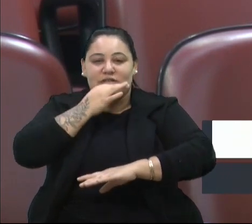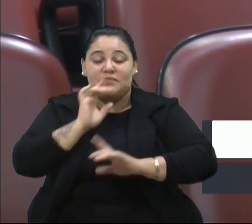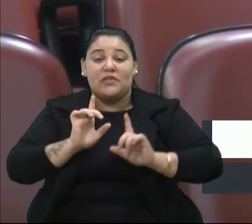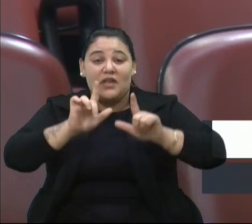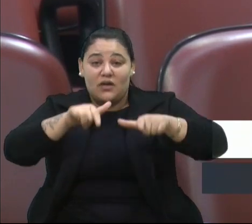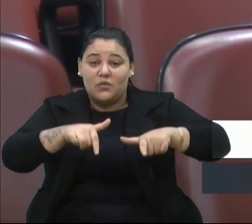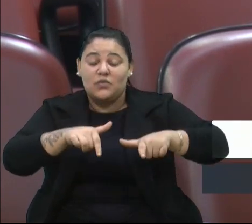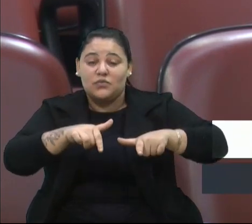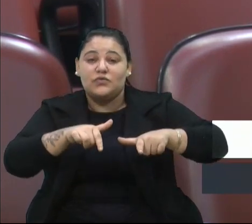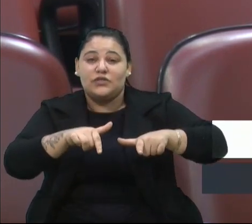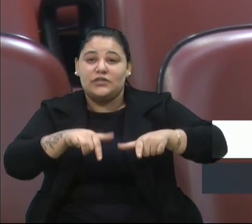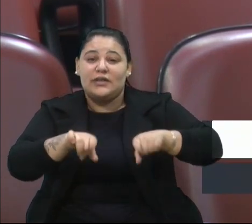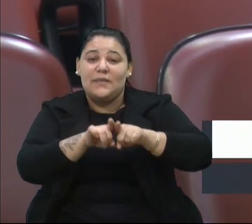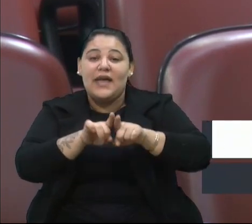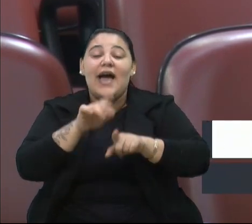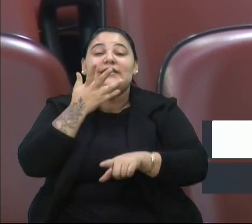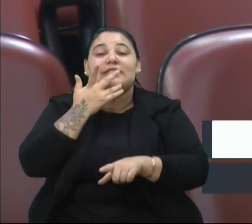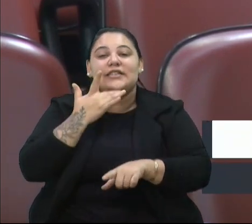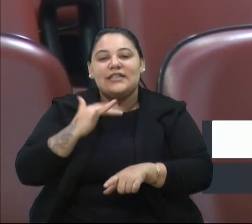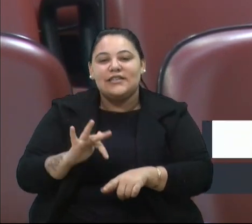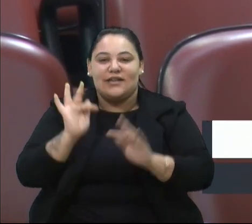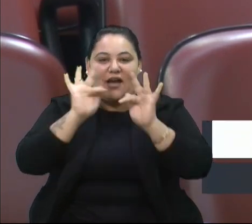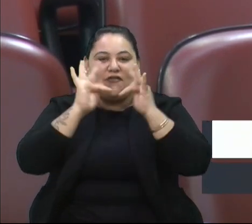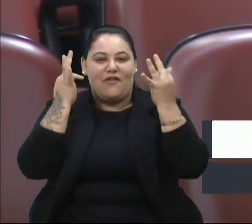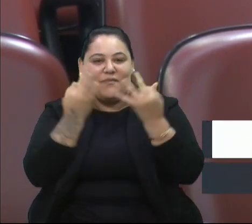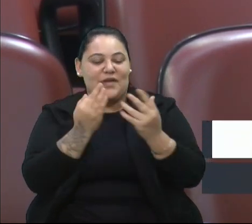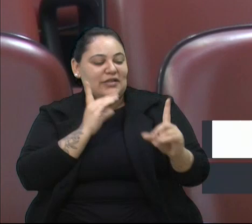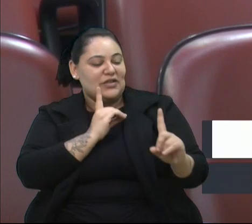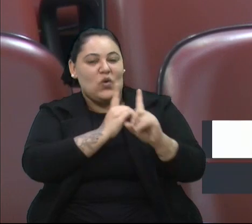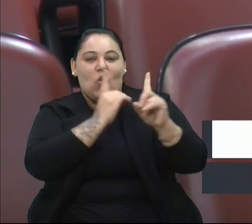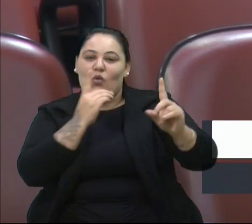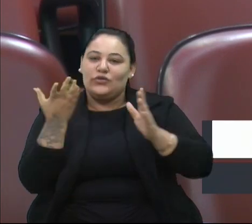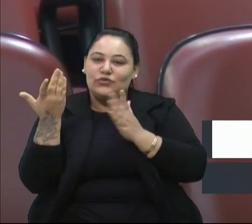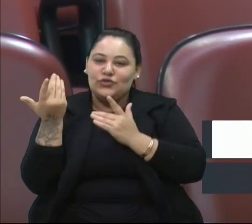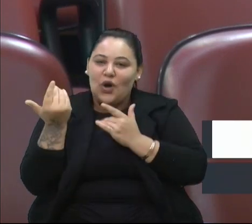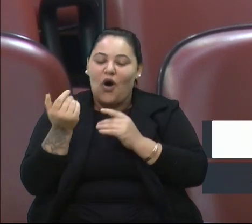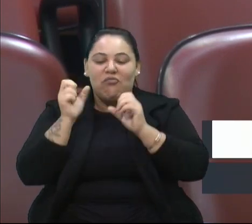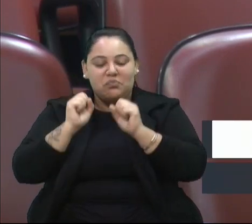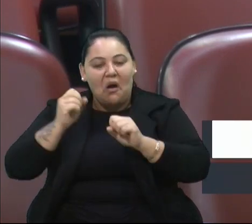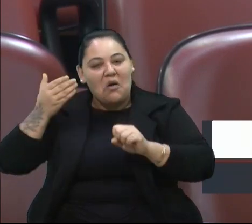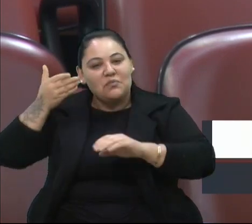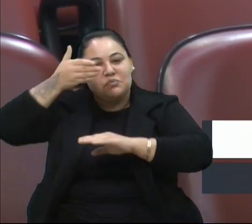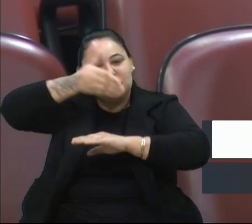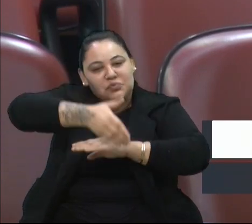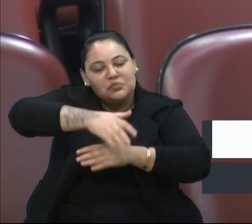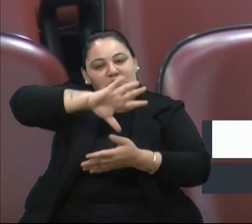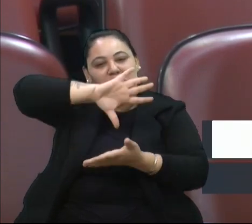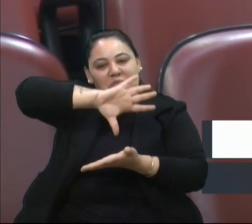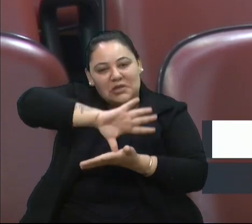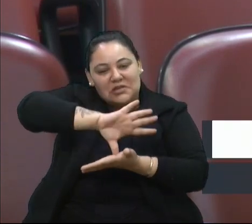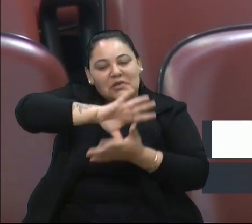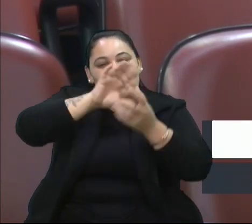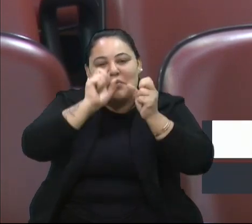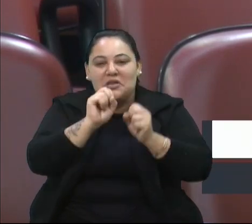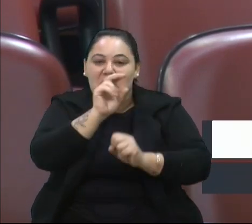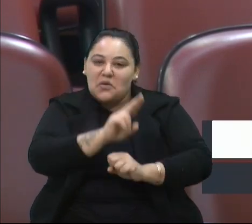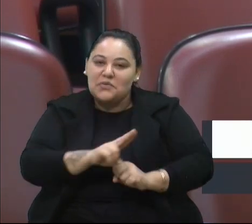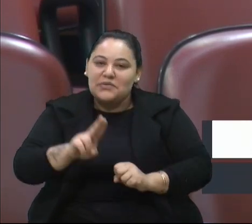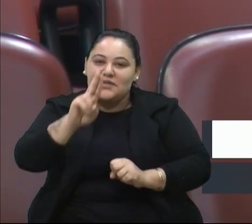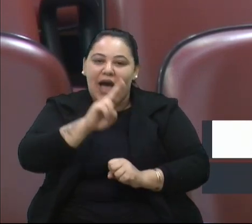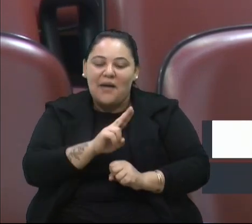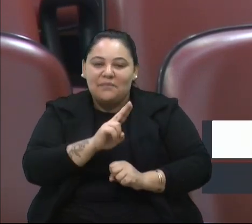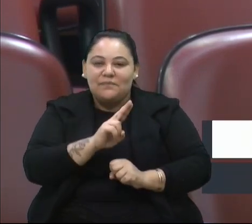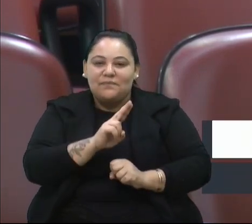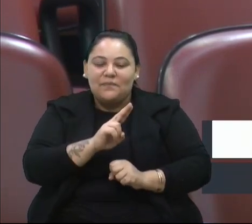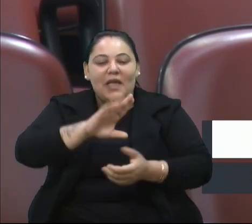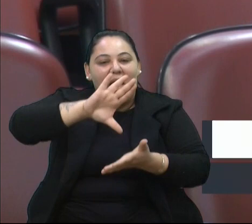as crianças, as famílias e jovens poderão chegar na praça e poder usar a praça